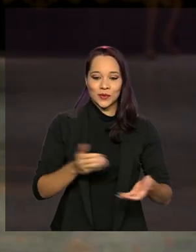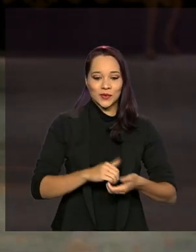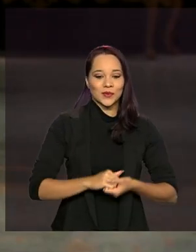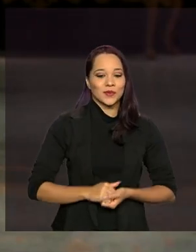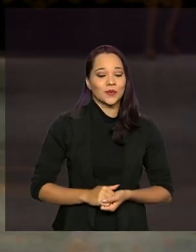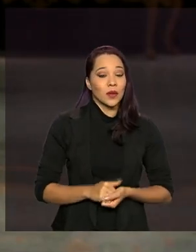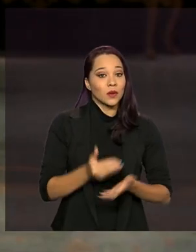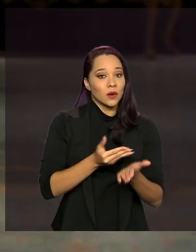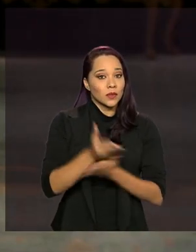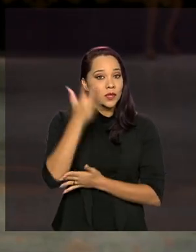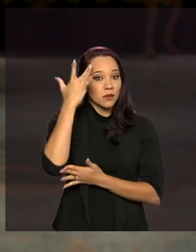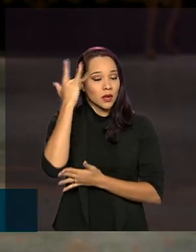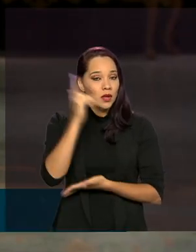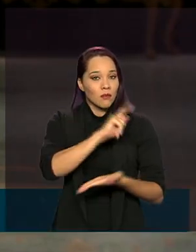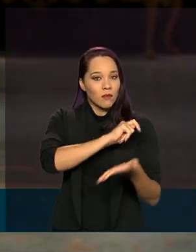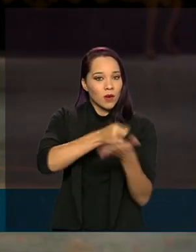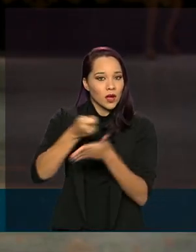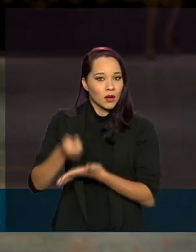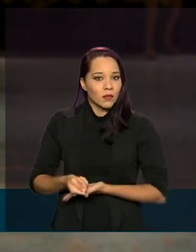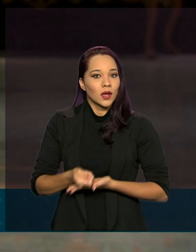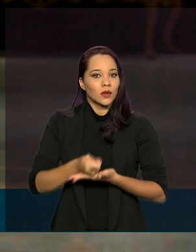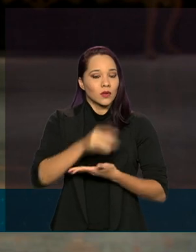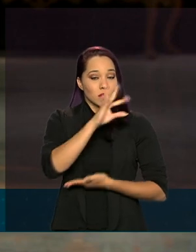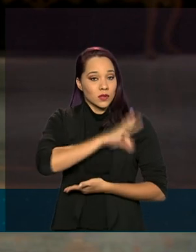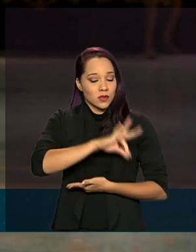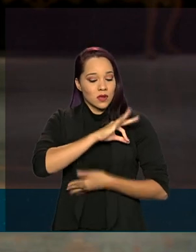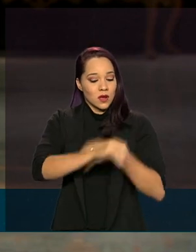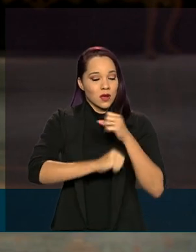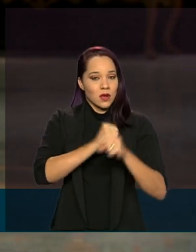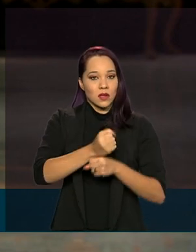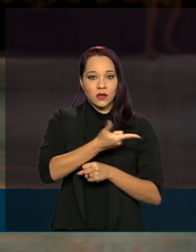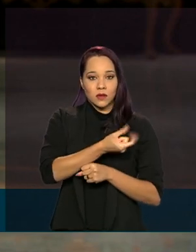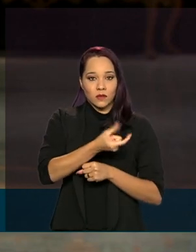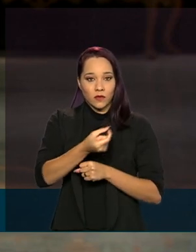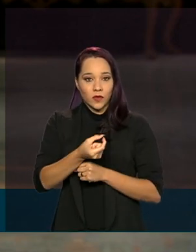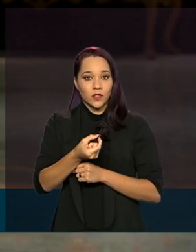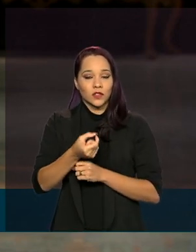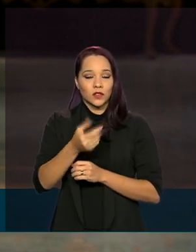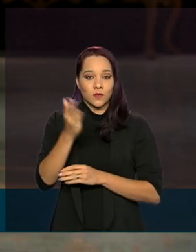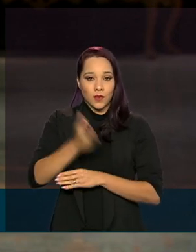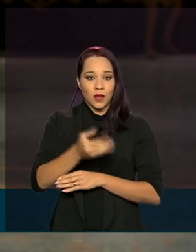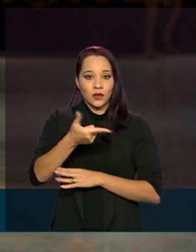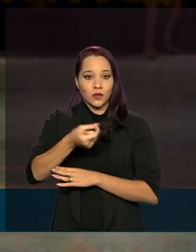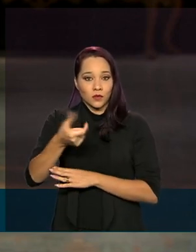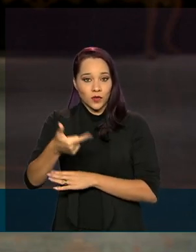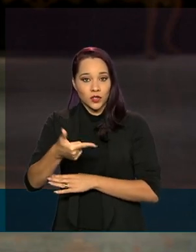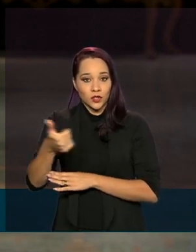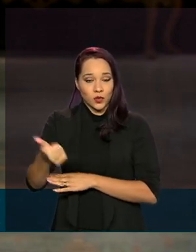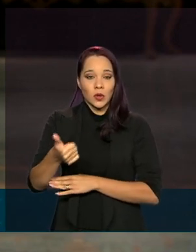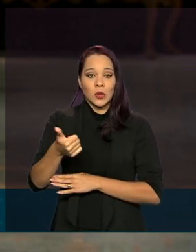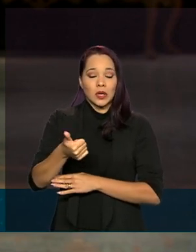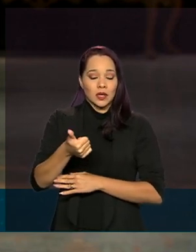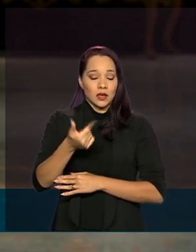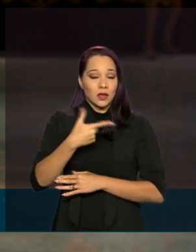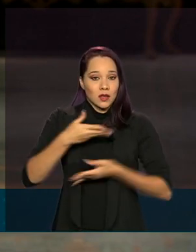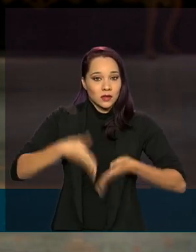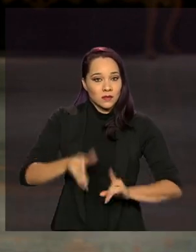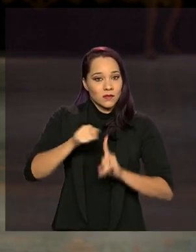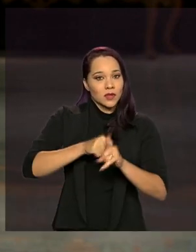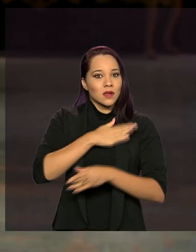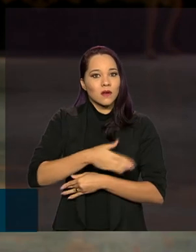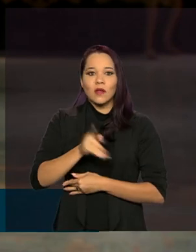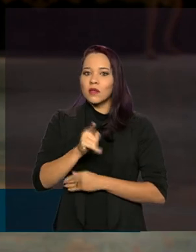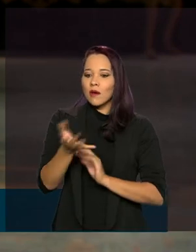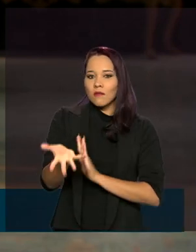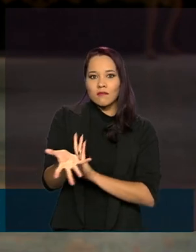Começa amanhã o pagamento do abono salarial 2020-2021 para quem nasceu em agosto e não recebeu o crédito